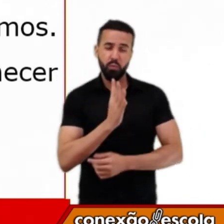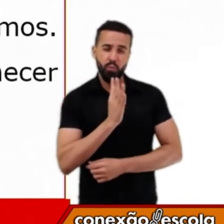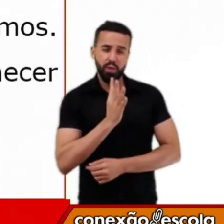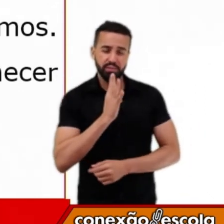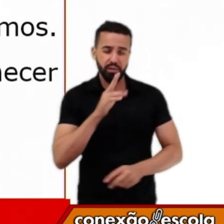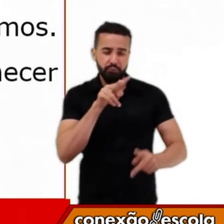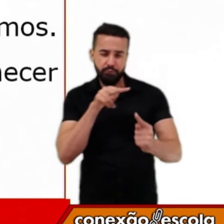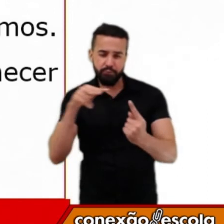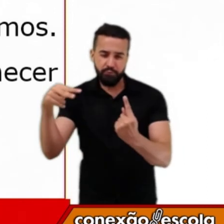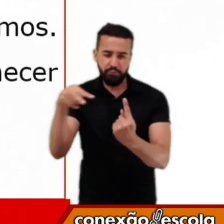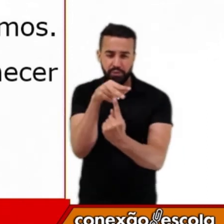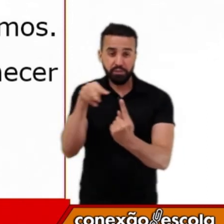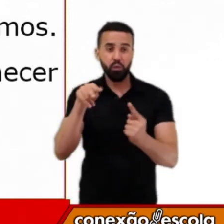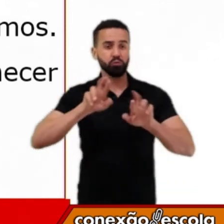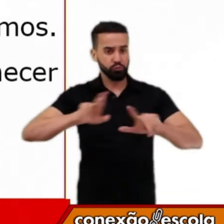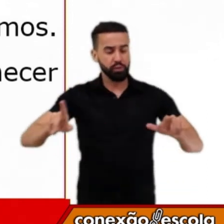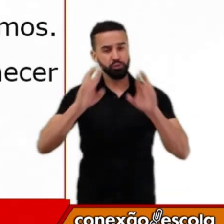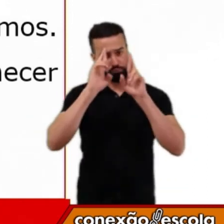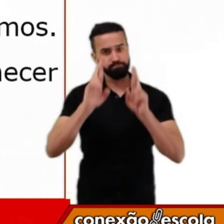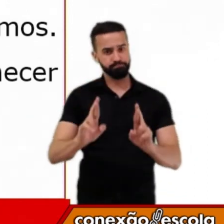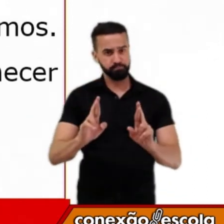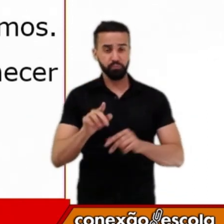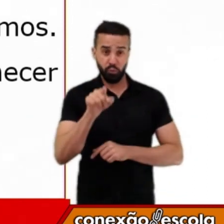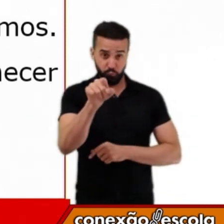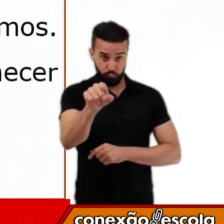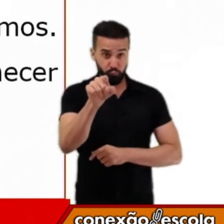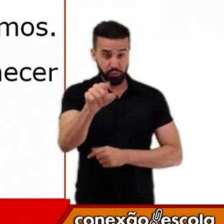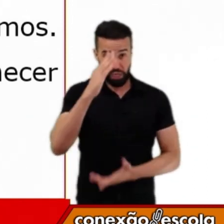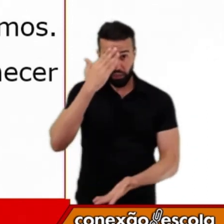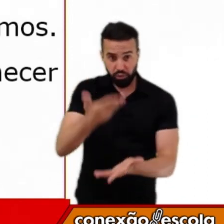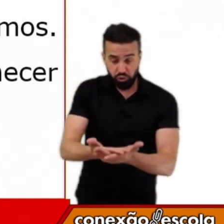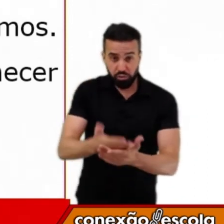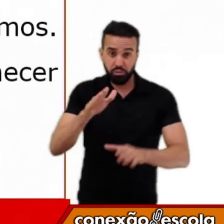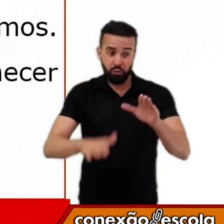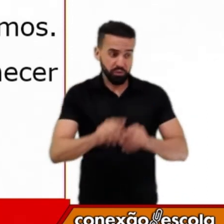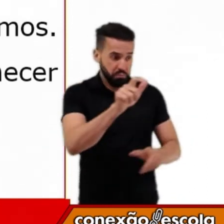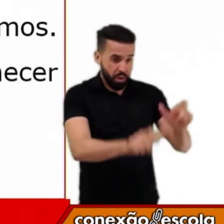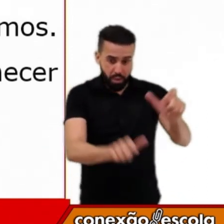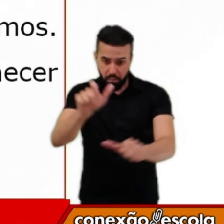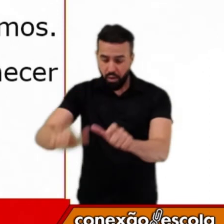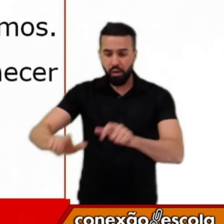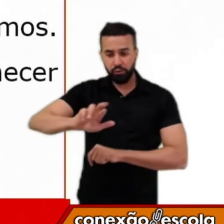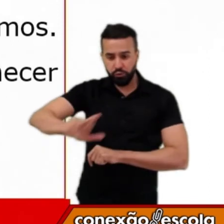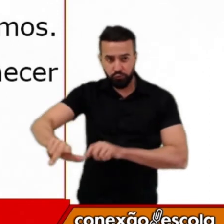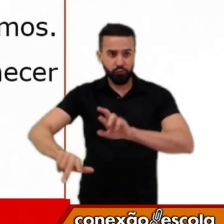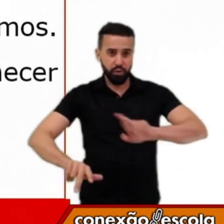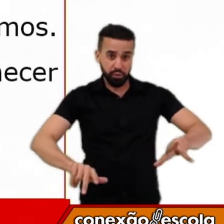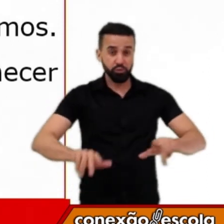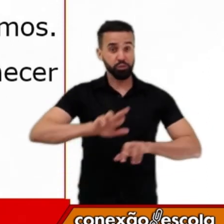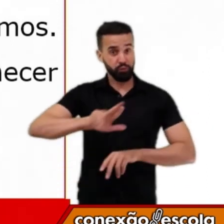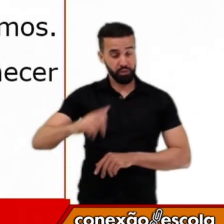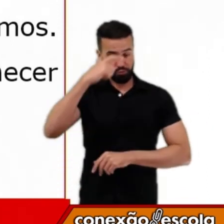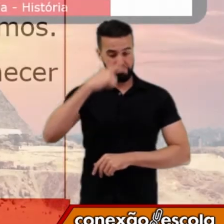que possam acreditar, lembrando que a sua verdade pode ser diferente da verdade do outro, pode ser diferente da minha